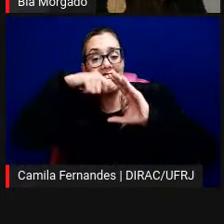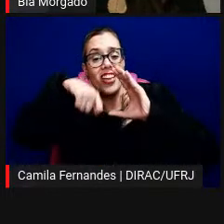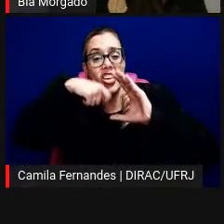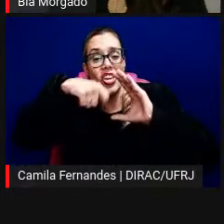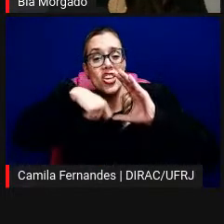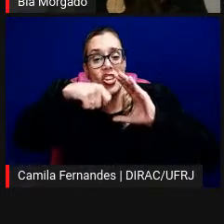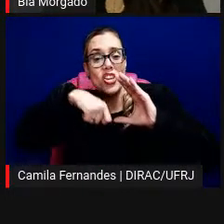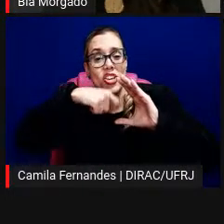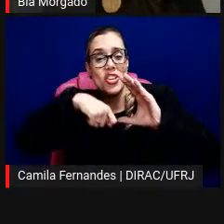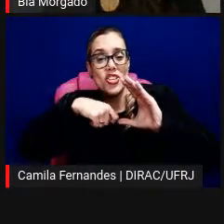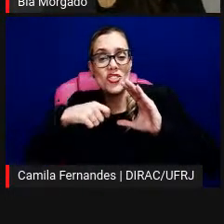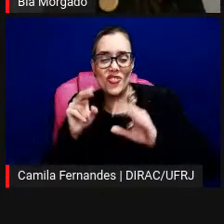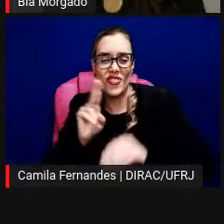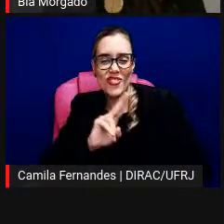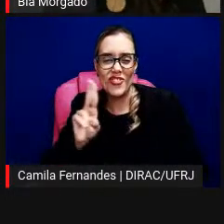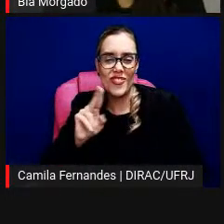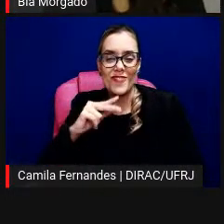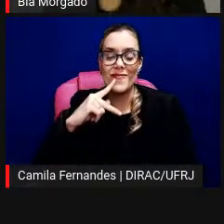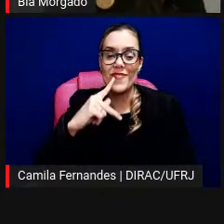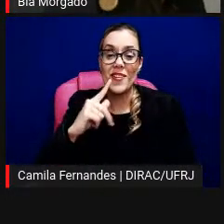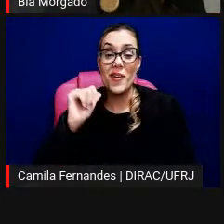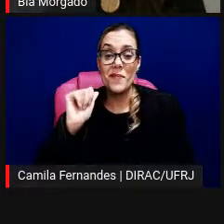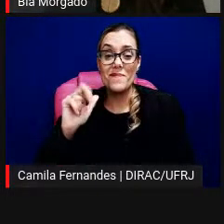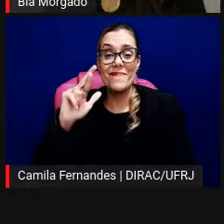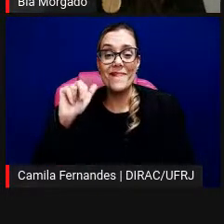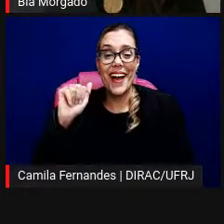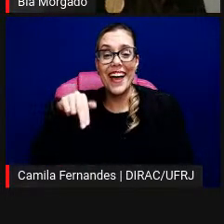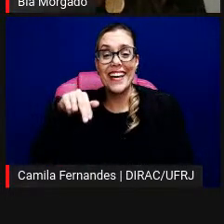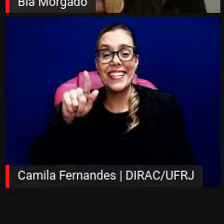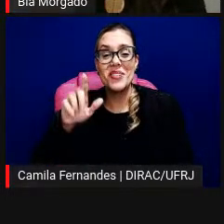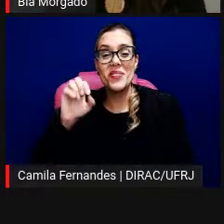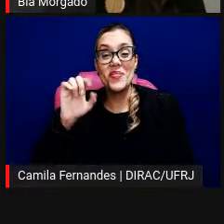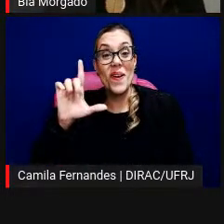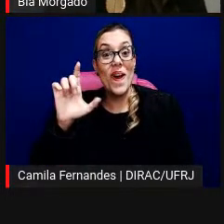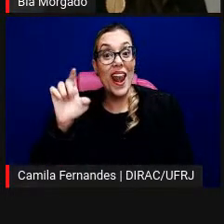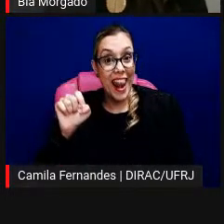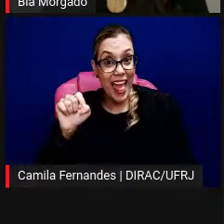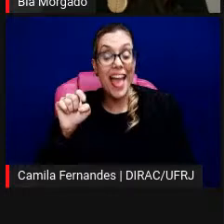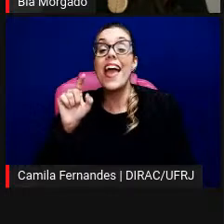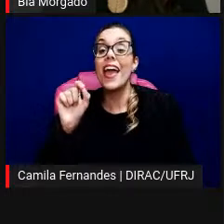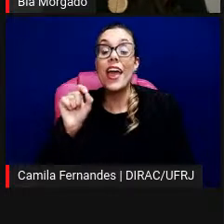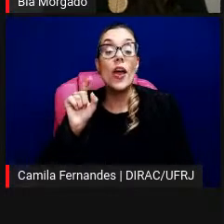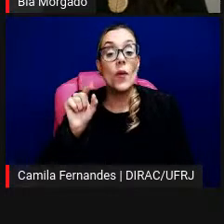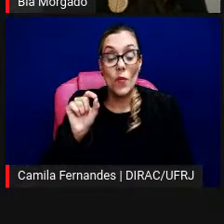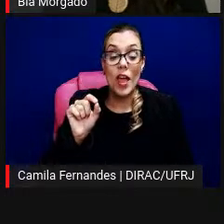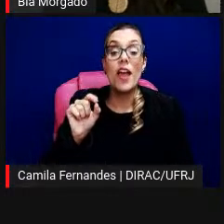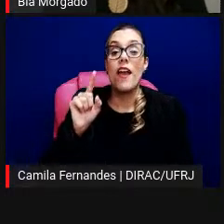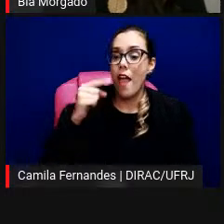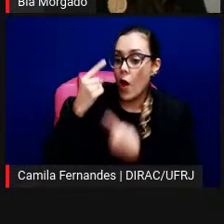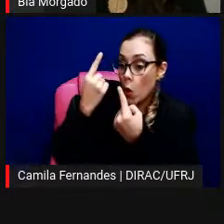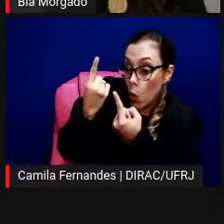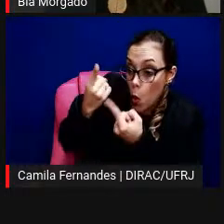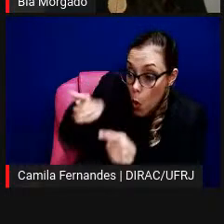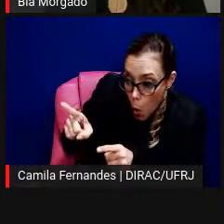chama parangolé, onde ele fala que ele faz um trabalho contra a mumificação dos parangolés.